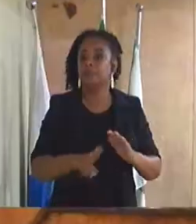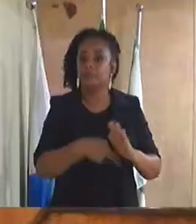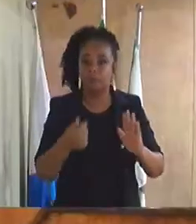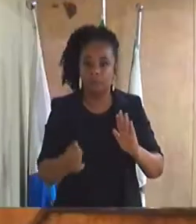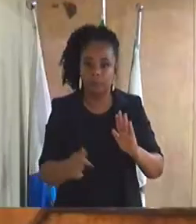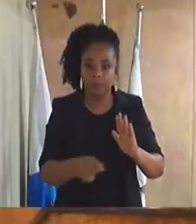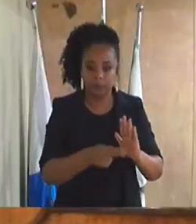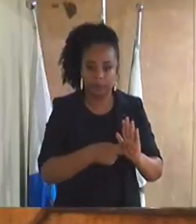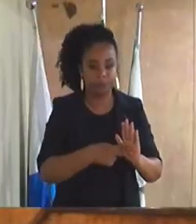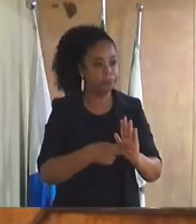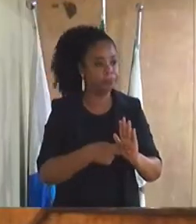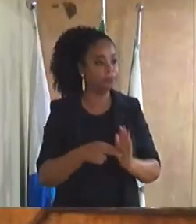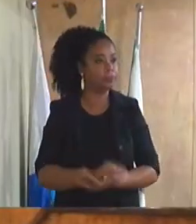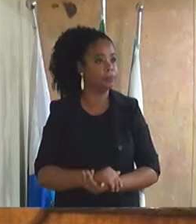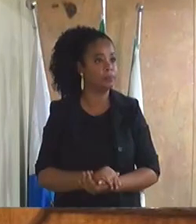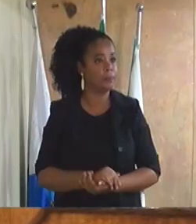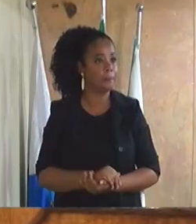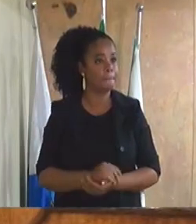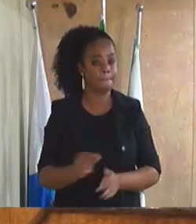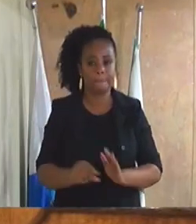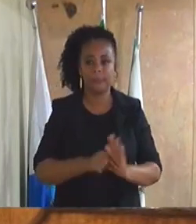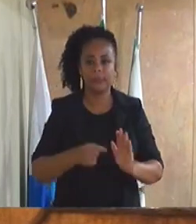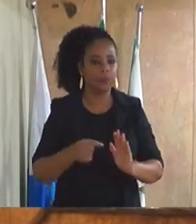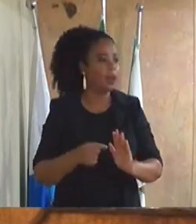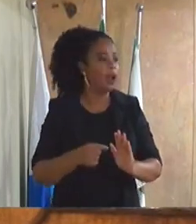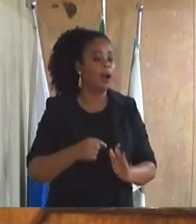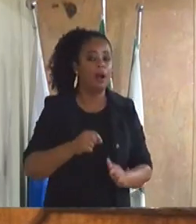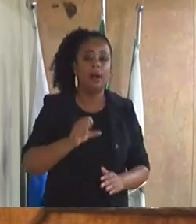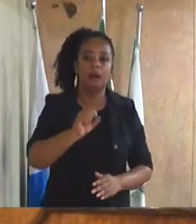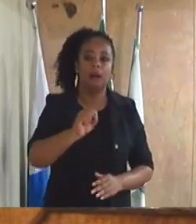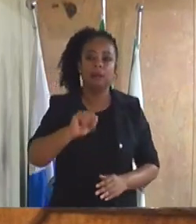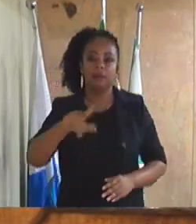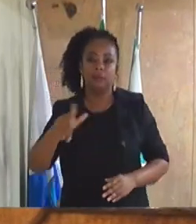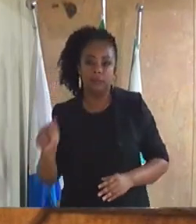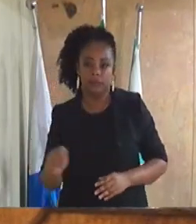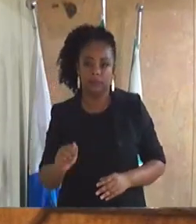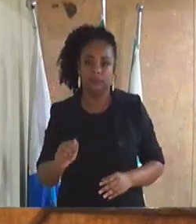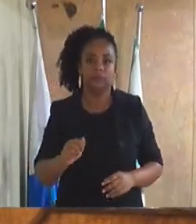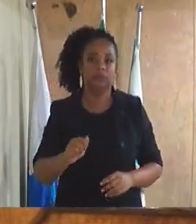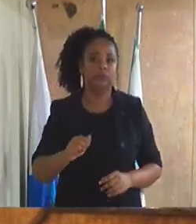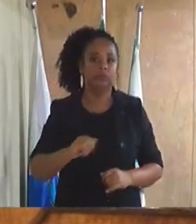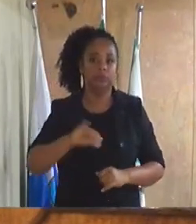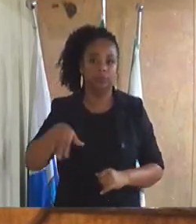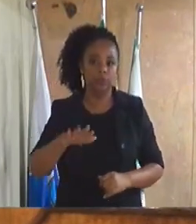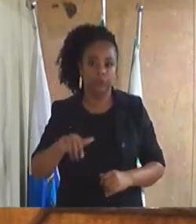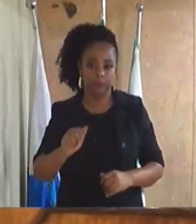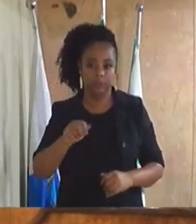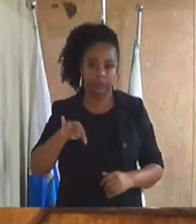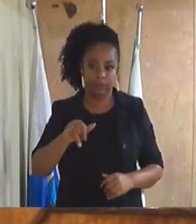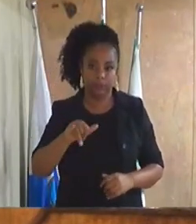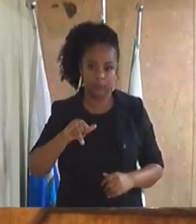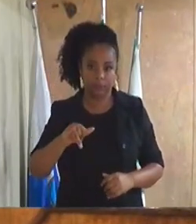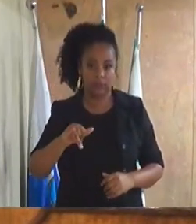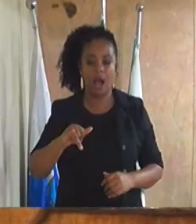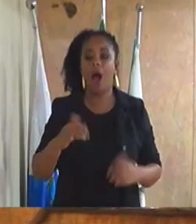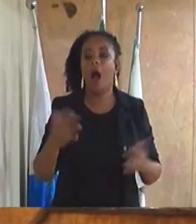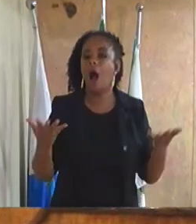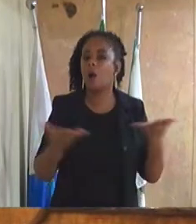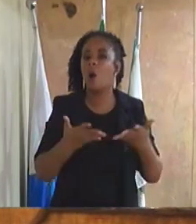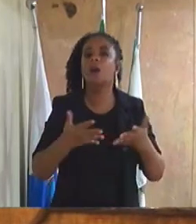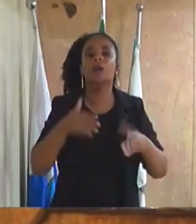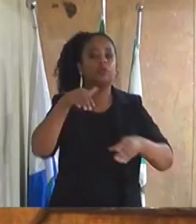de 1 a 5 da vereadora juliana do táxi nesse momento encontra sem